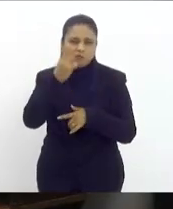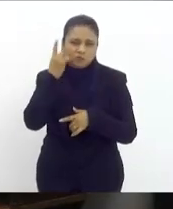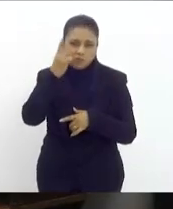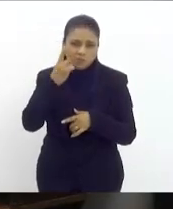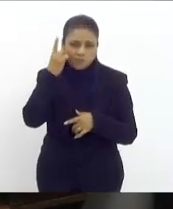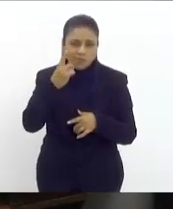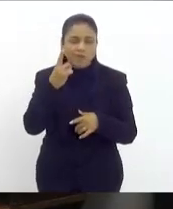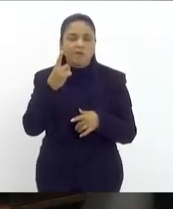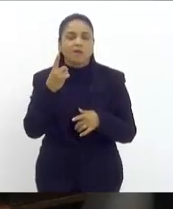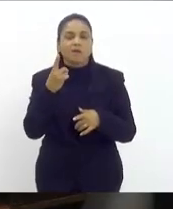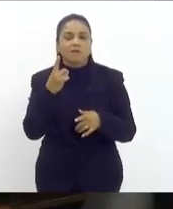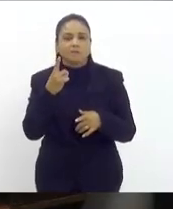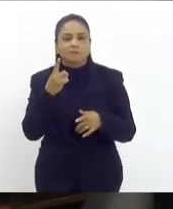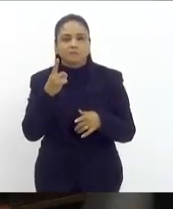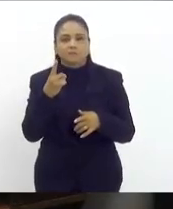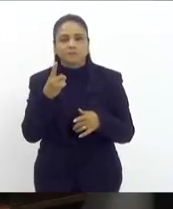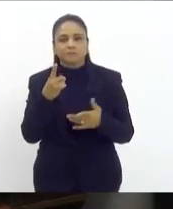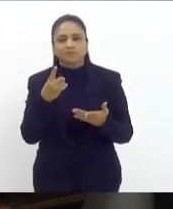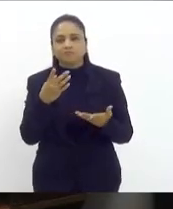alguma